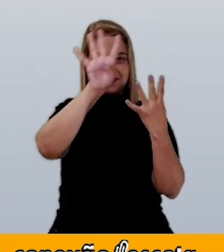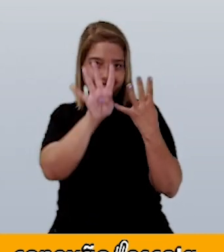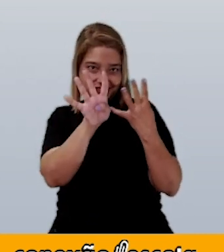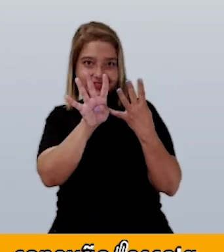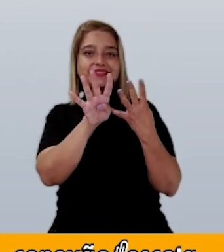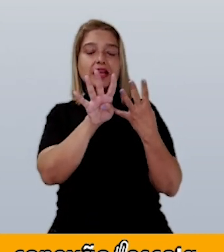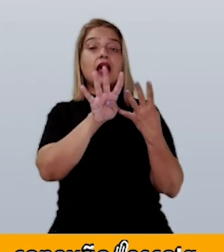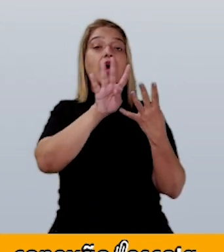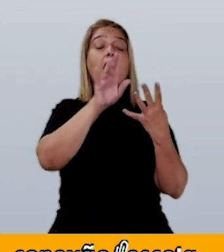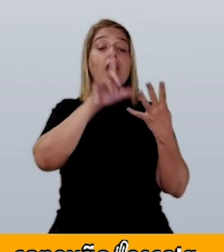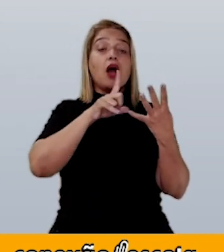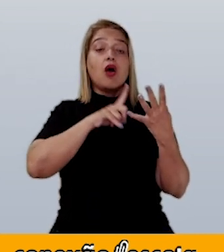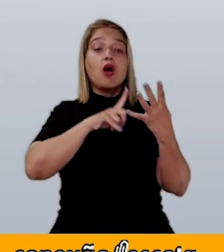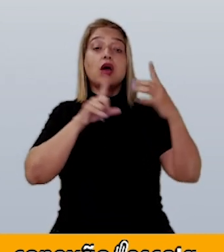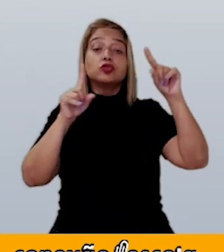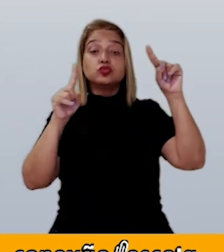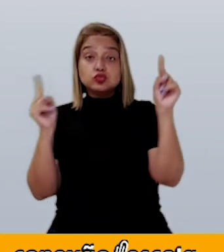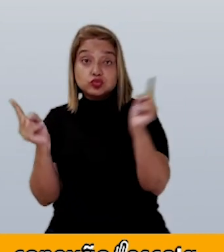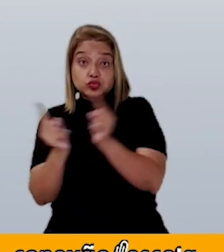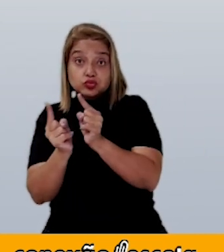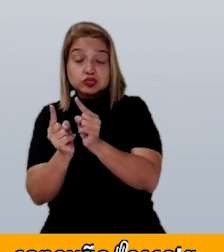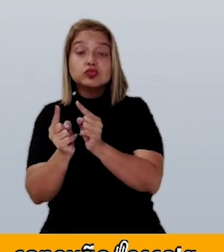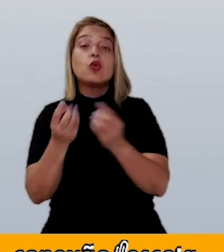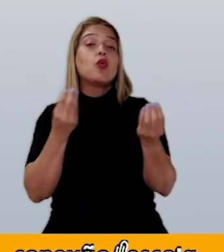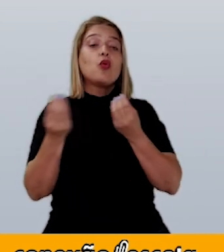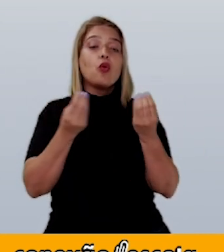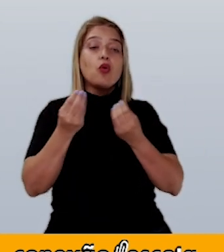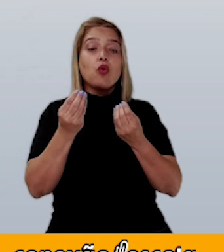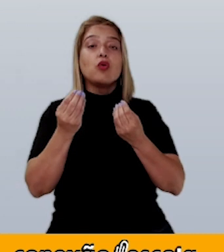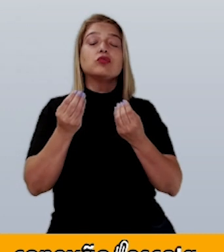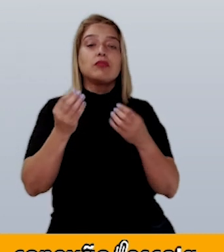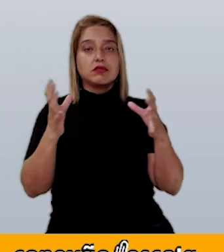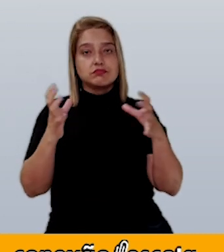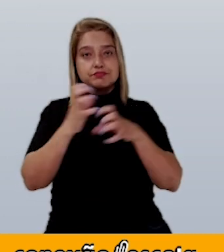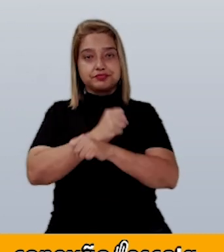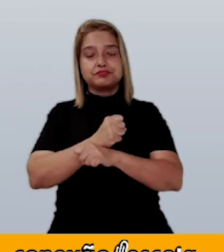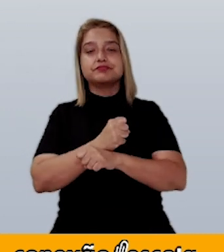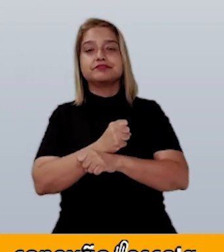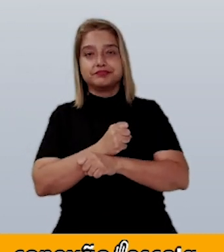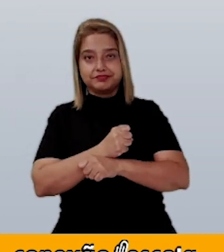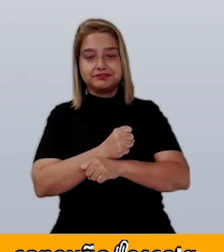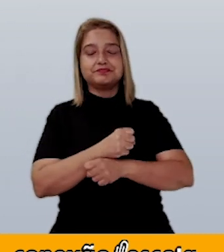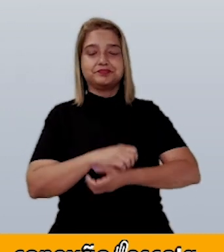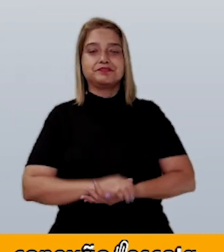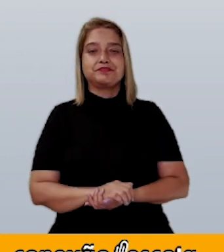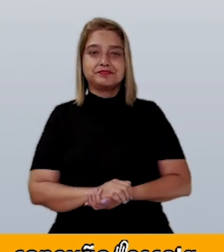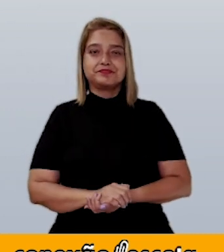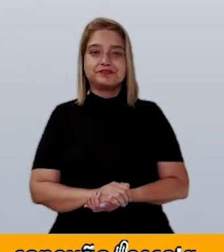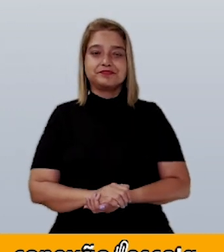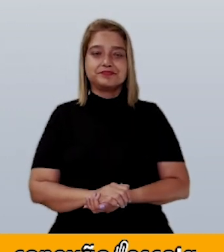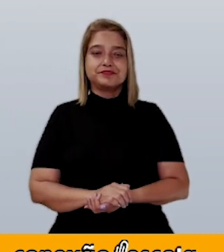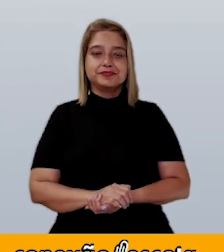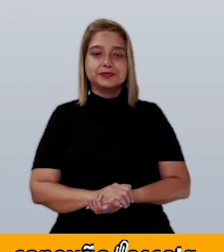quadrinhos e o último quadrinho vermelho, que me dá o total de cinco. Certo?